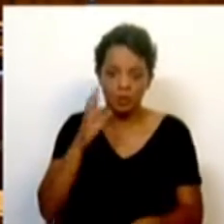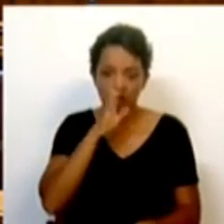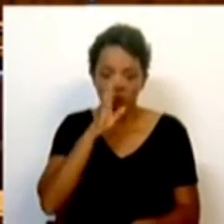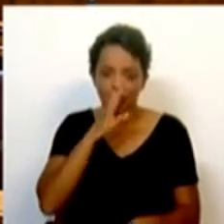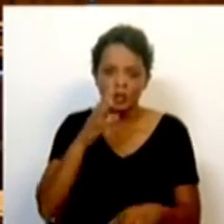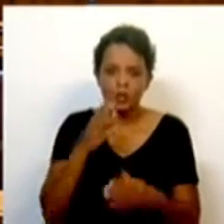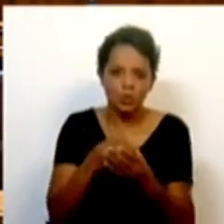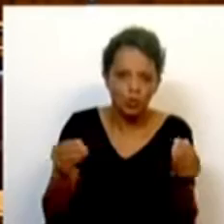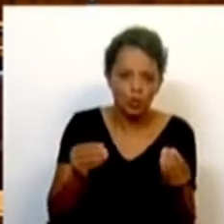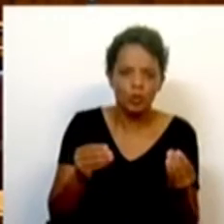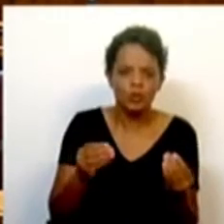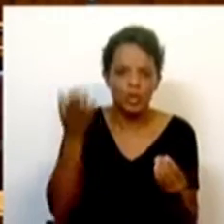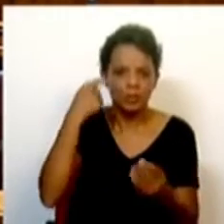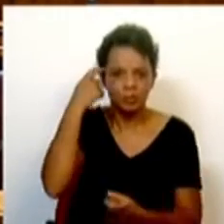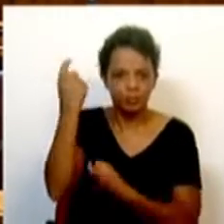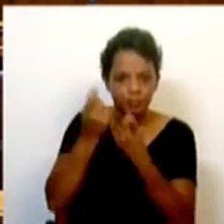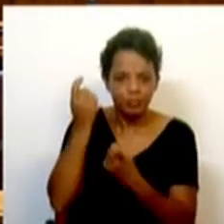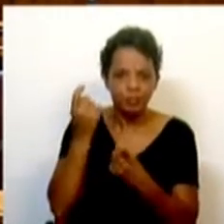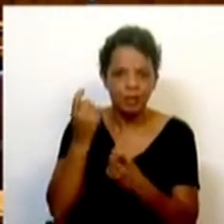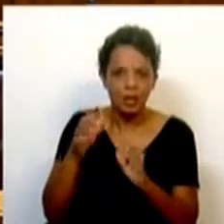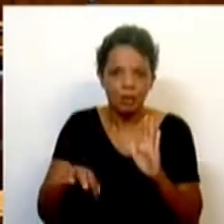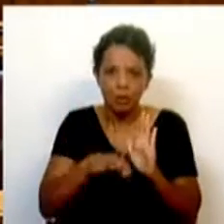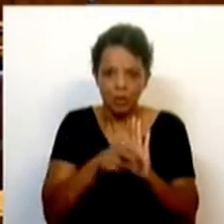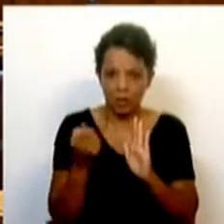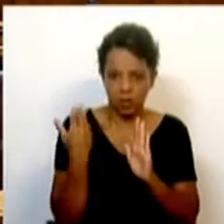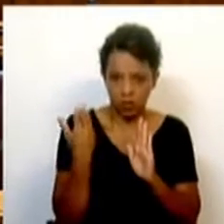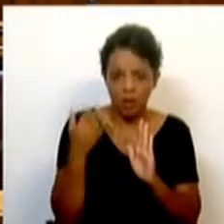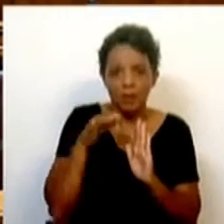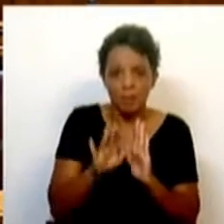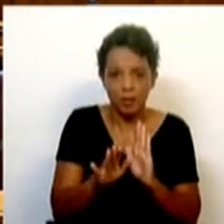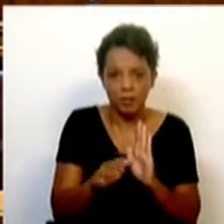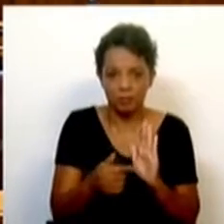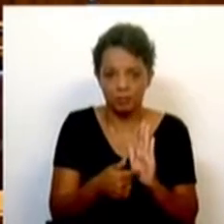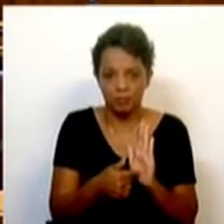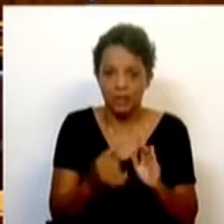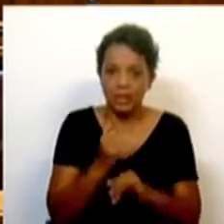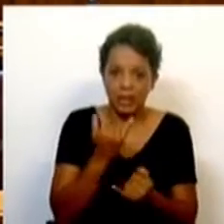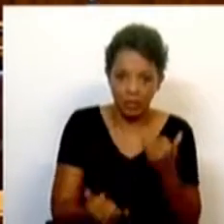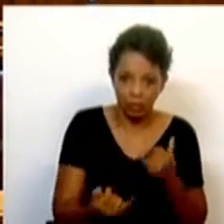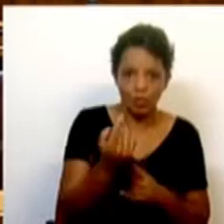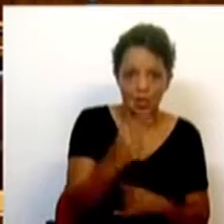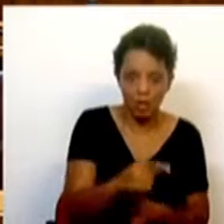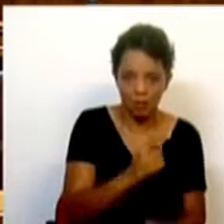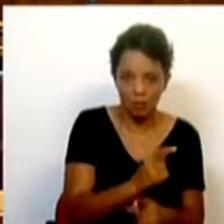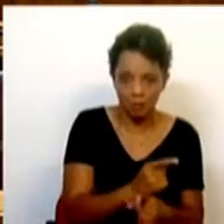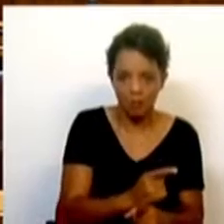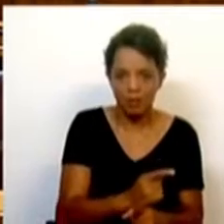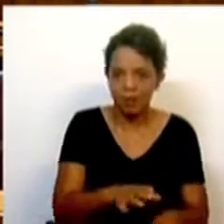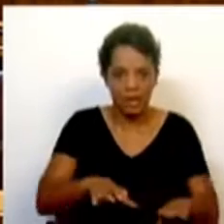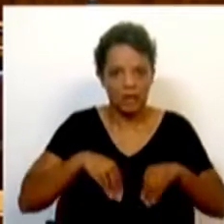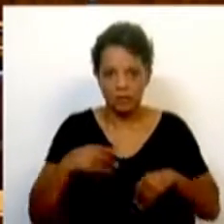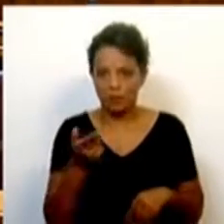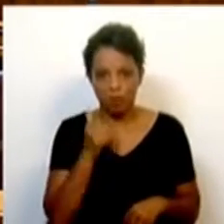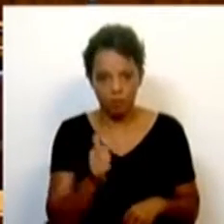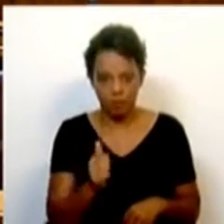soluções que tinham sido preconizadas na portaria recente, isso não implica riscos que não devem ser aceitáveis. E,